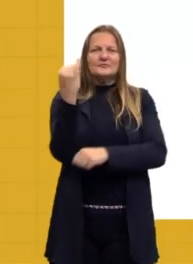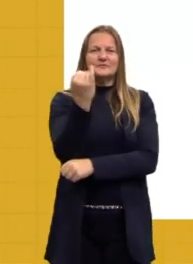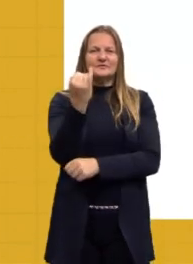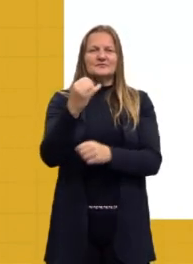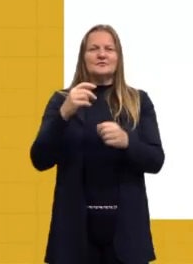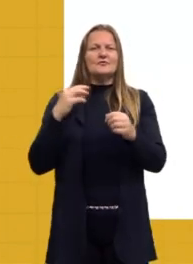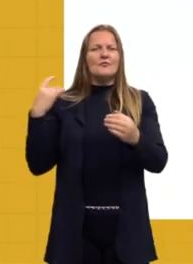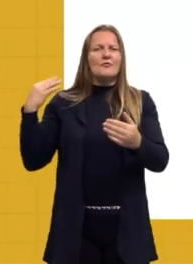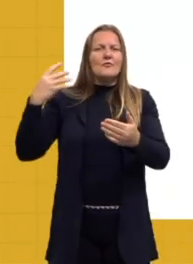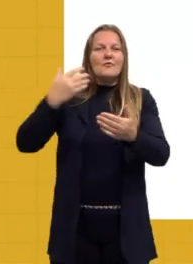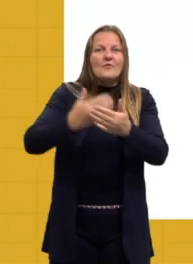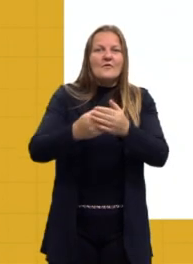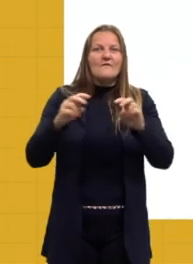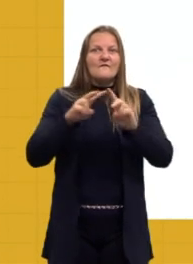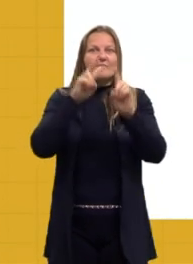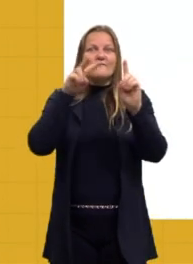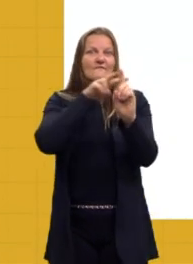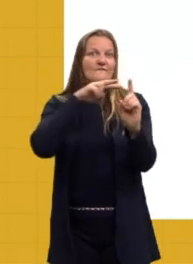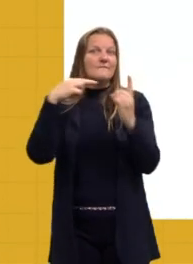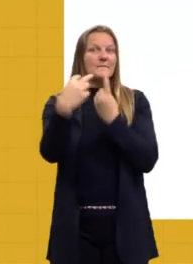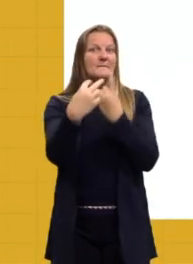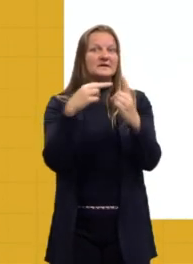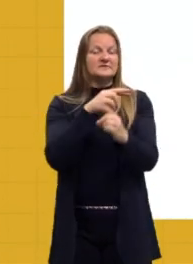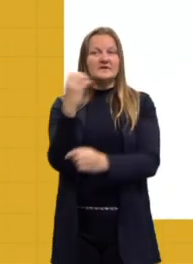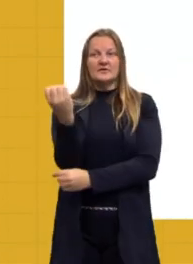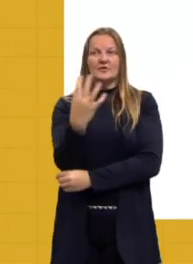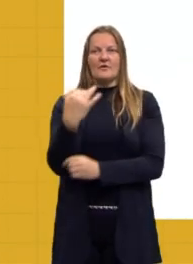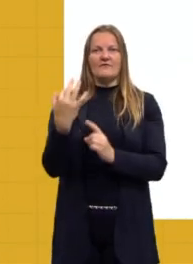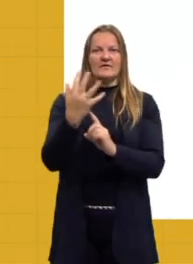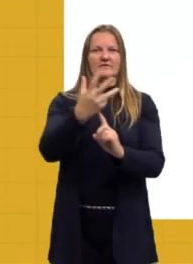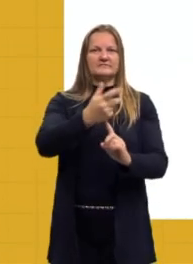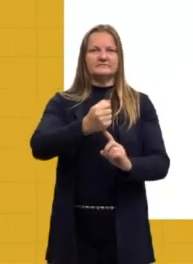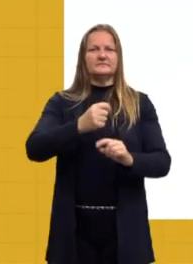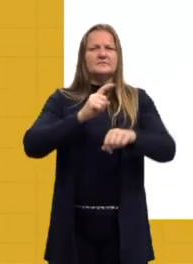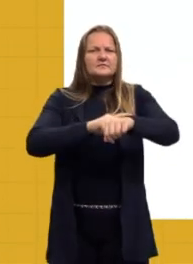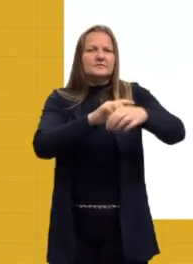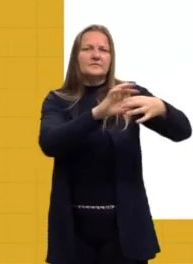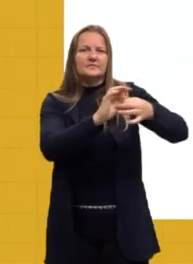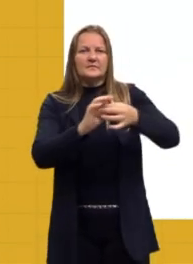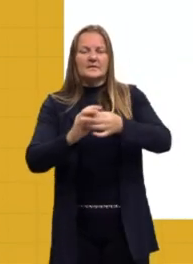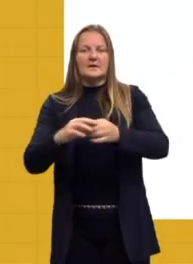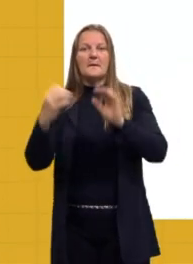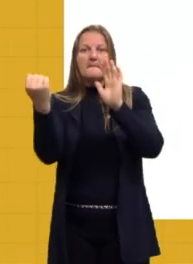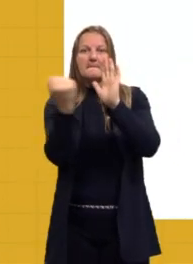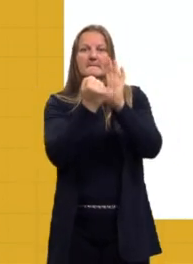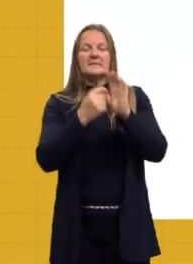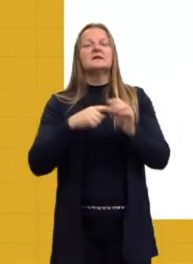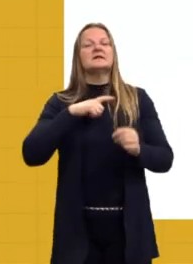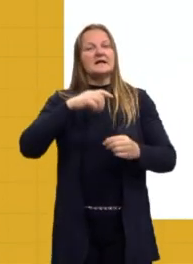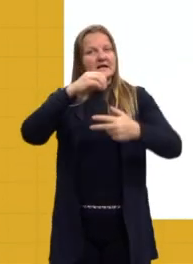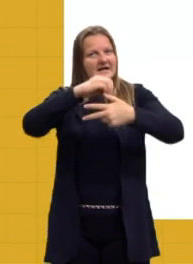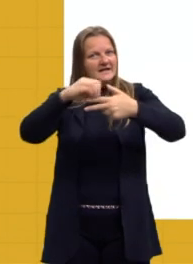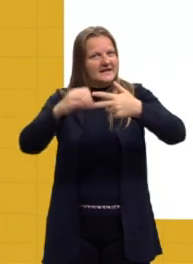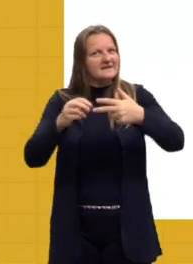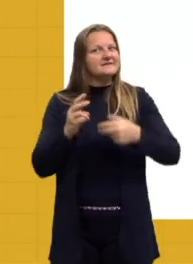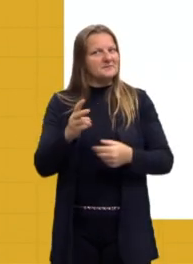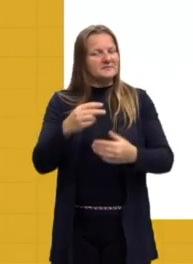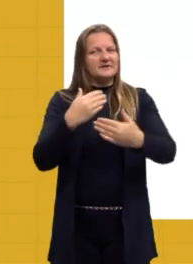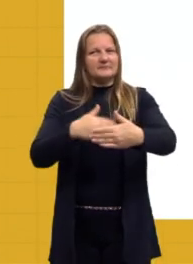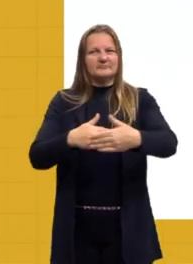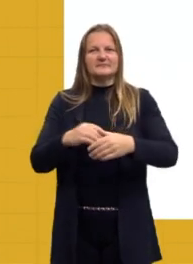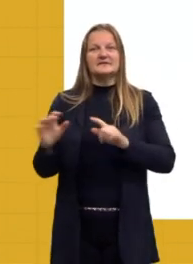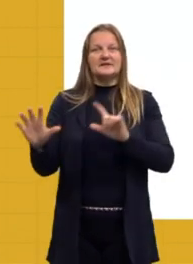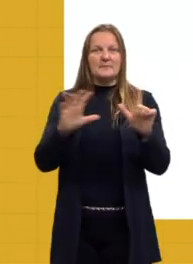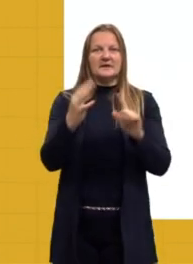ocorrendo e trouxeram uma visão nova da arte. Então, isso é muito importante nesse momento e é o que mais cai lá no nosso Enem, é esse momento aqui.